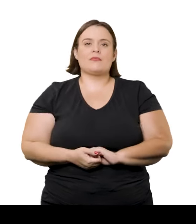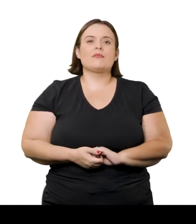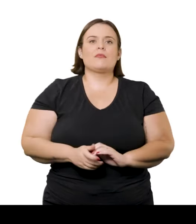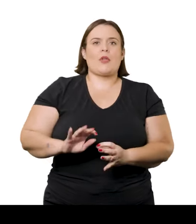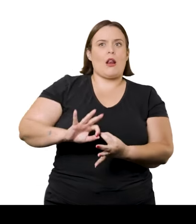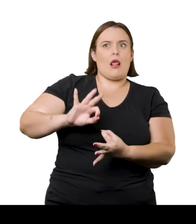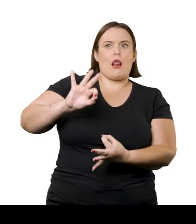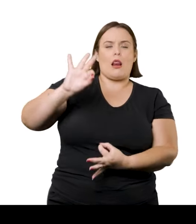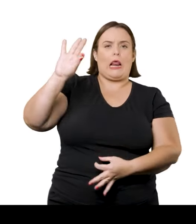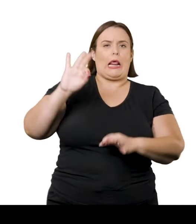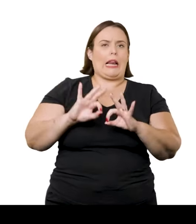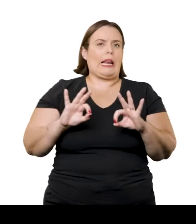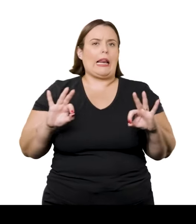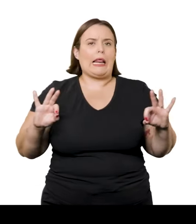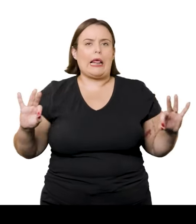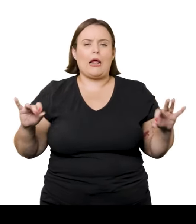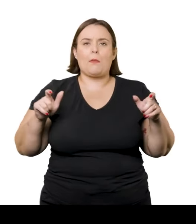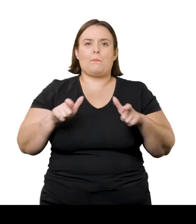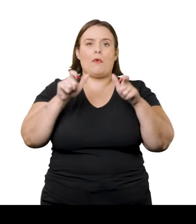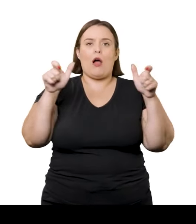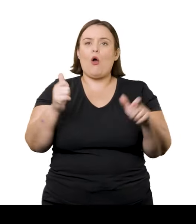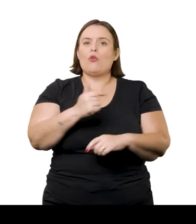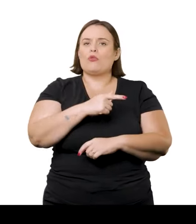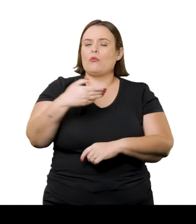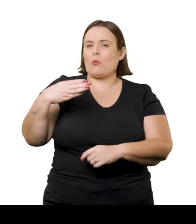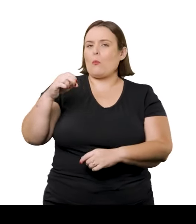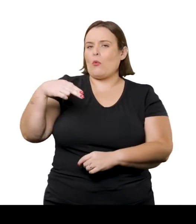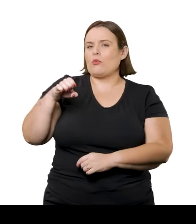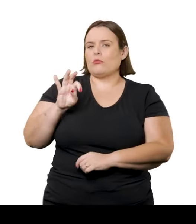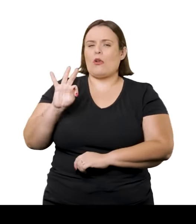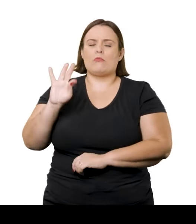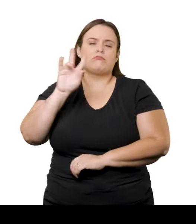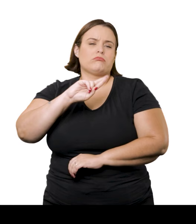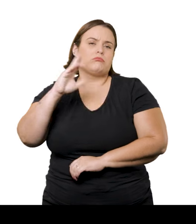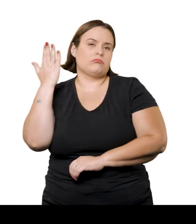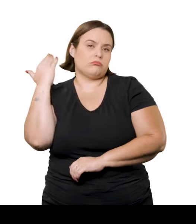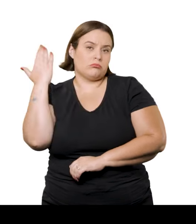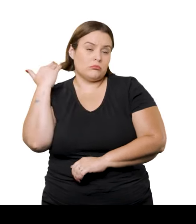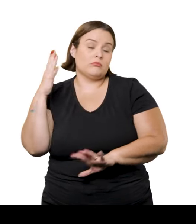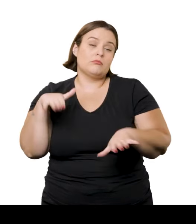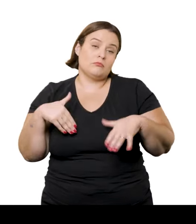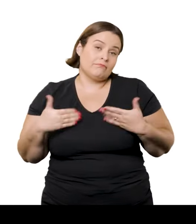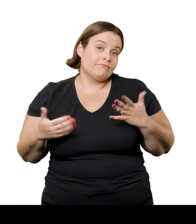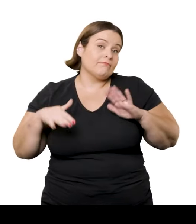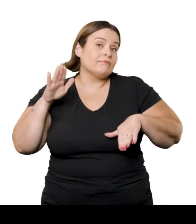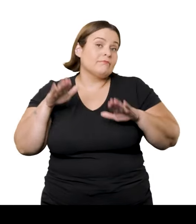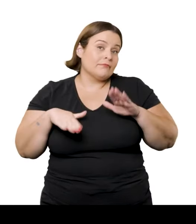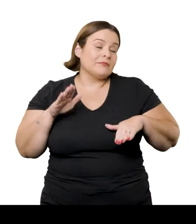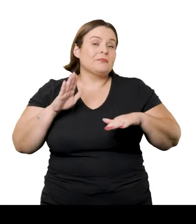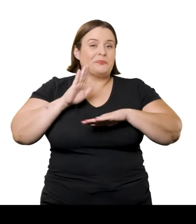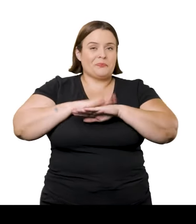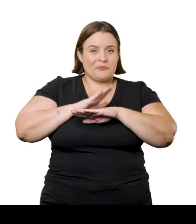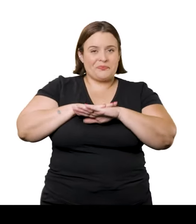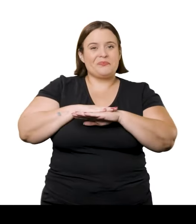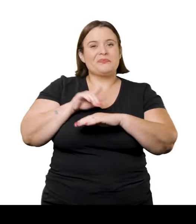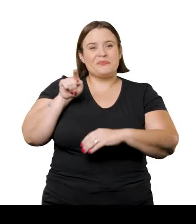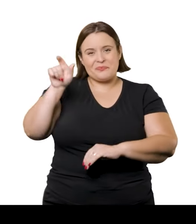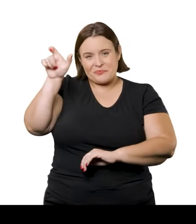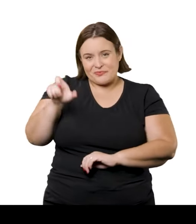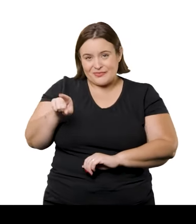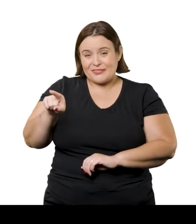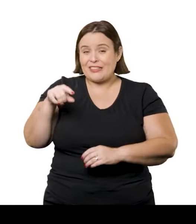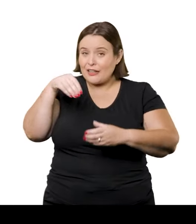São dimensões especialmente grandes, muito maiores do que as telas que o artista geralmente usava, e, por isso, provavelmente foram